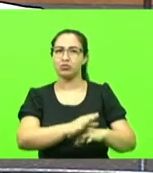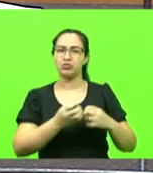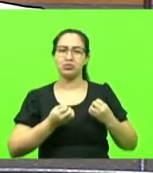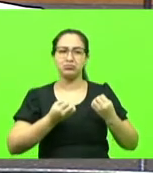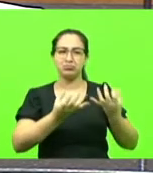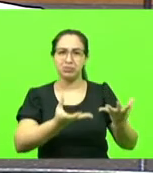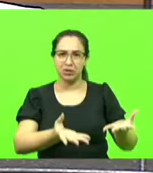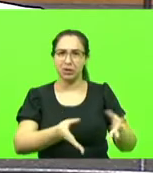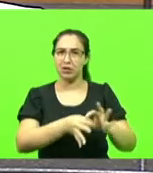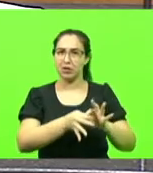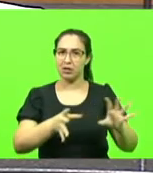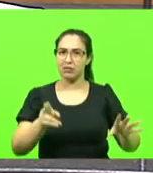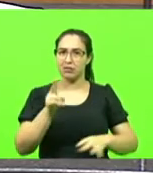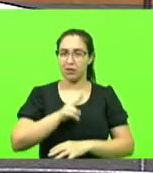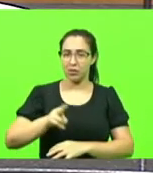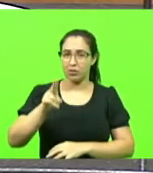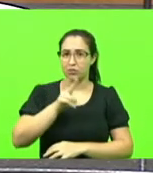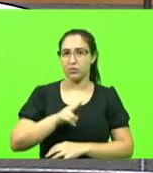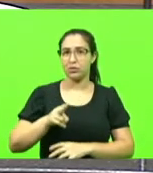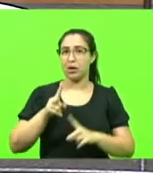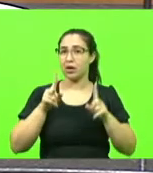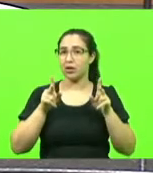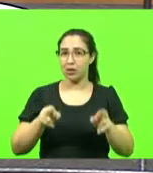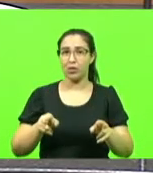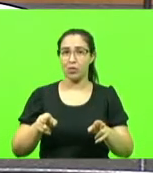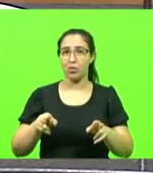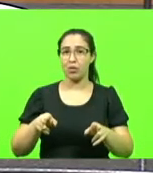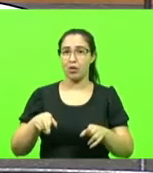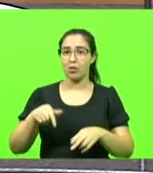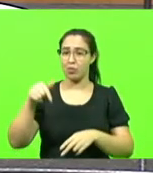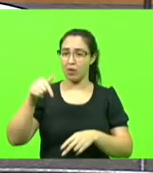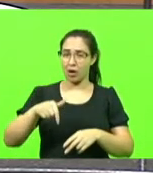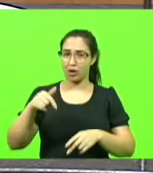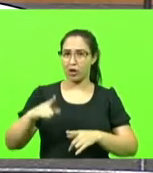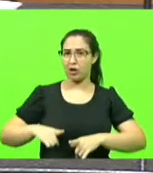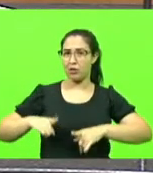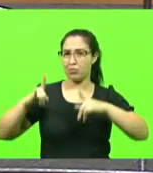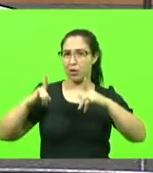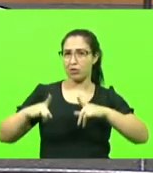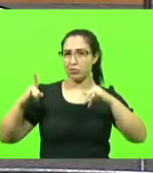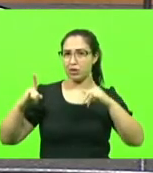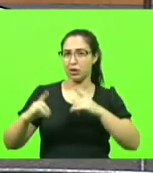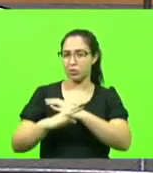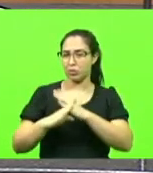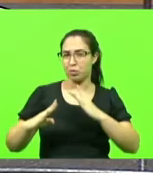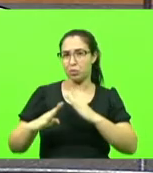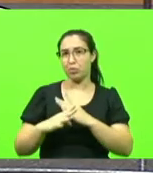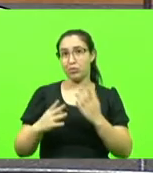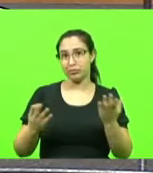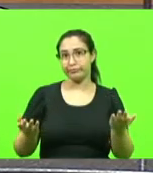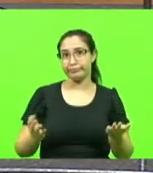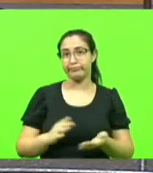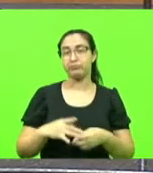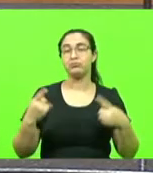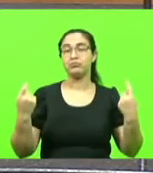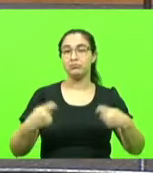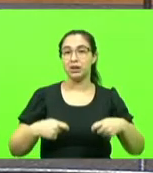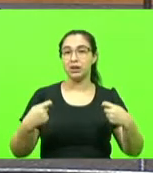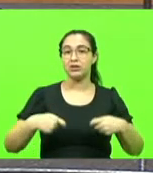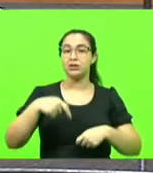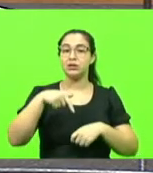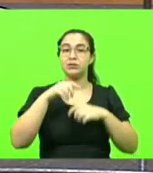as das grandes cidades. Precisamos, esta Casa